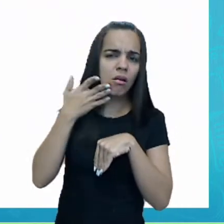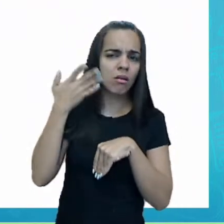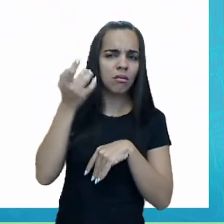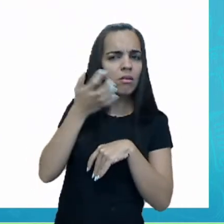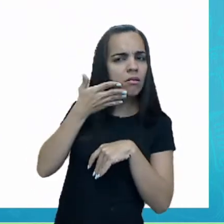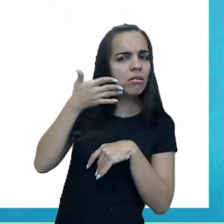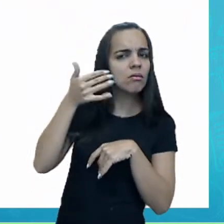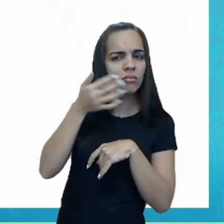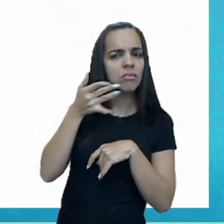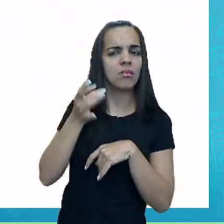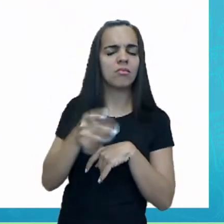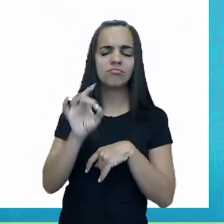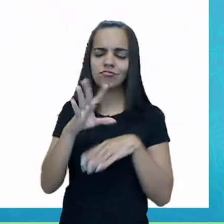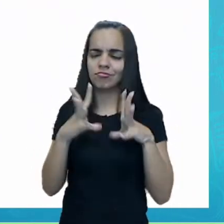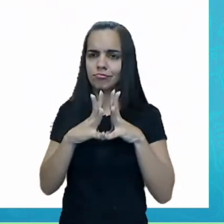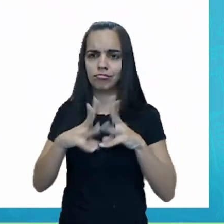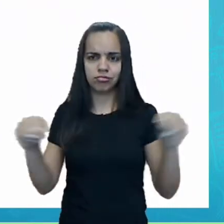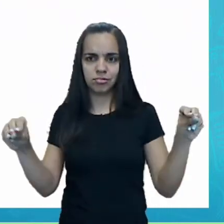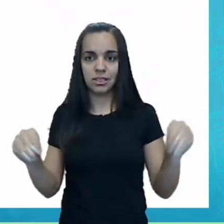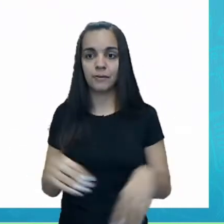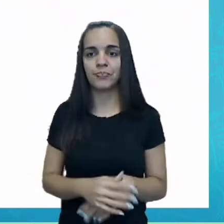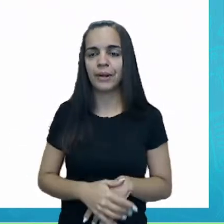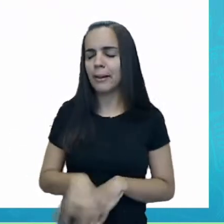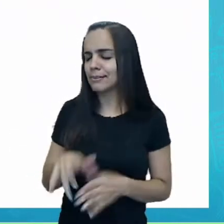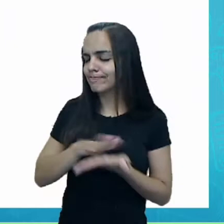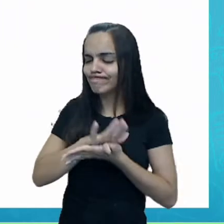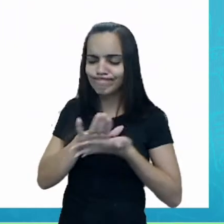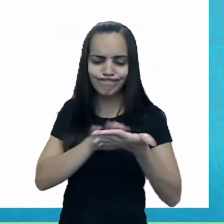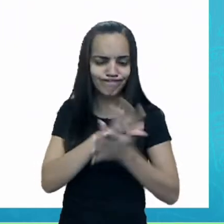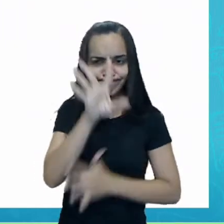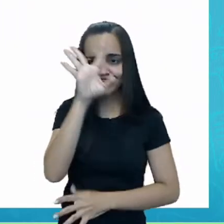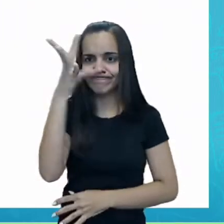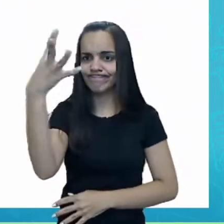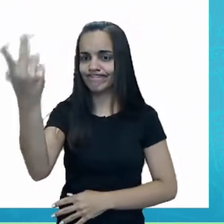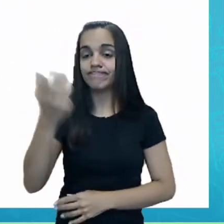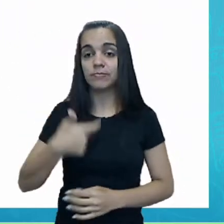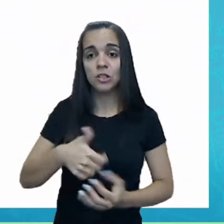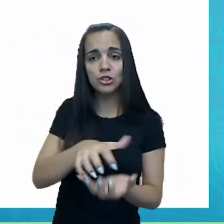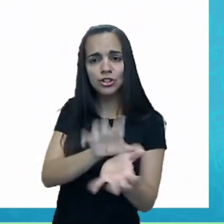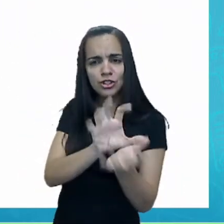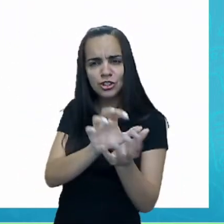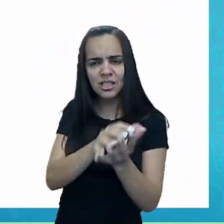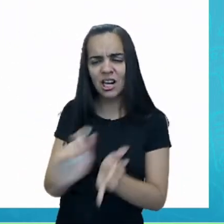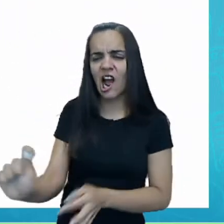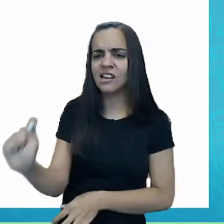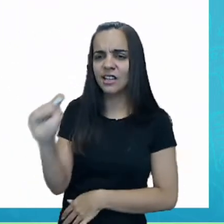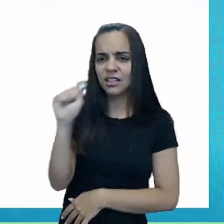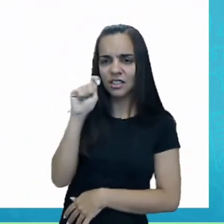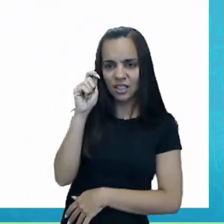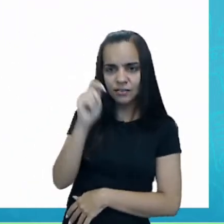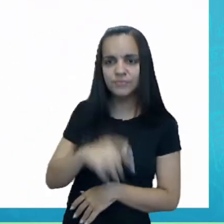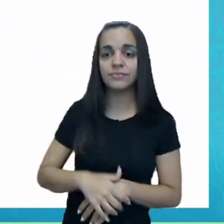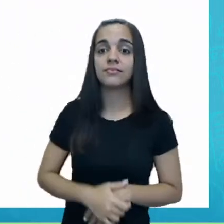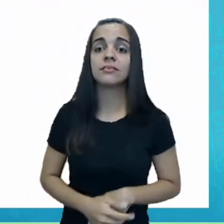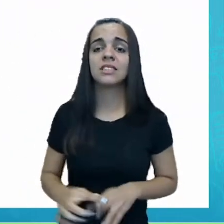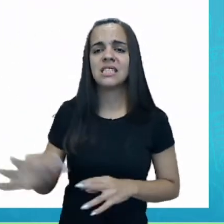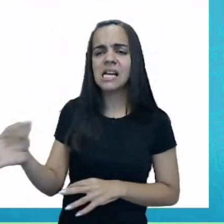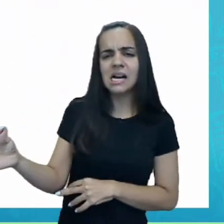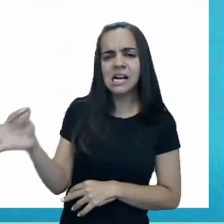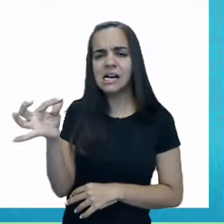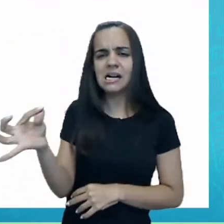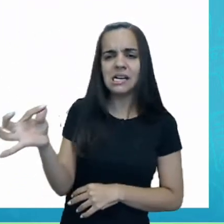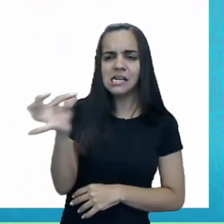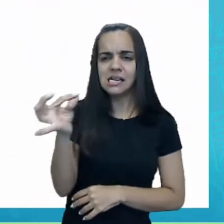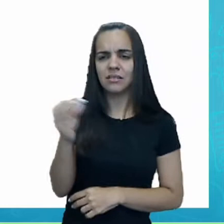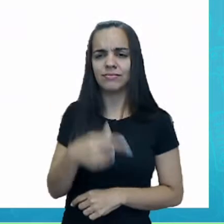vai parar de doer. Mas nada resolvia. O jacaré roía a cenoura, cutucava com graveto,